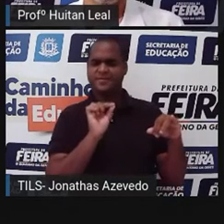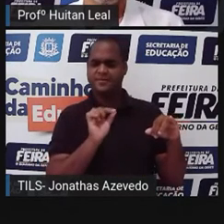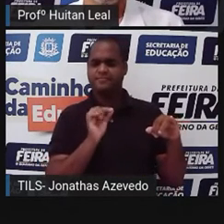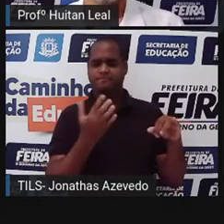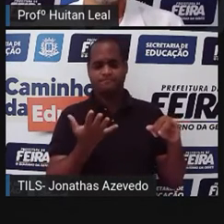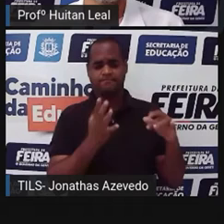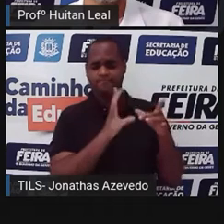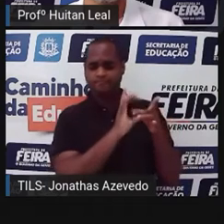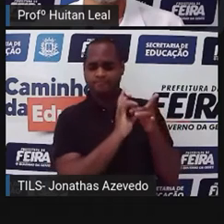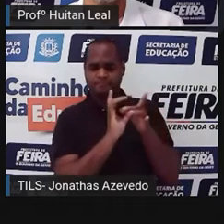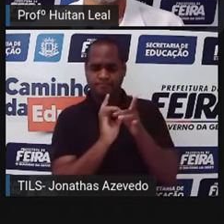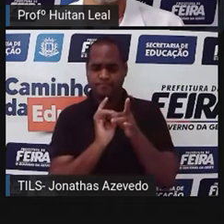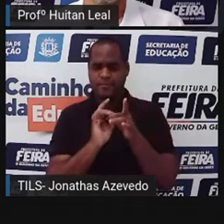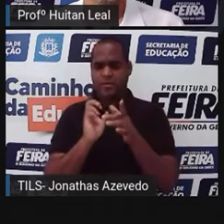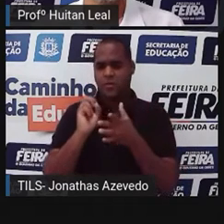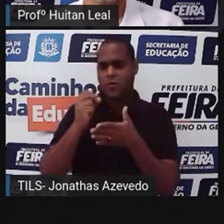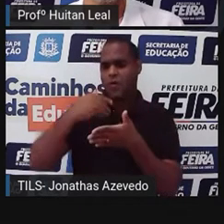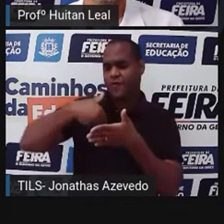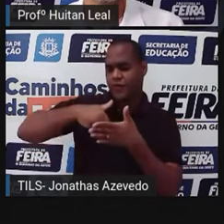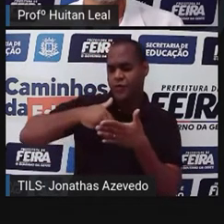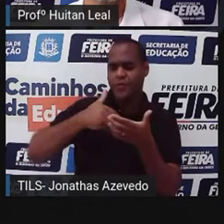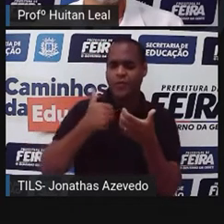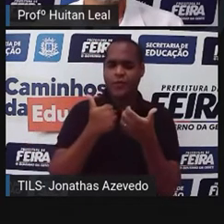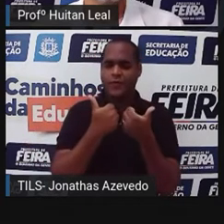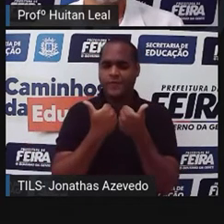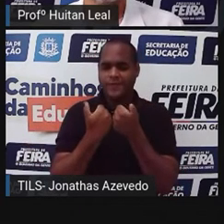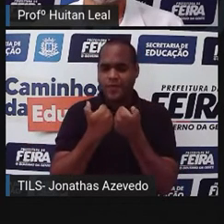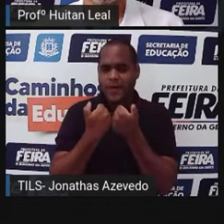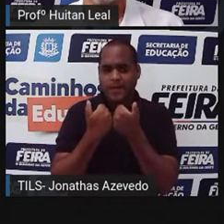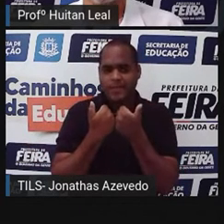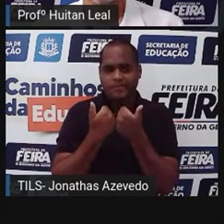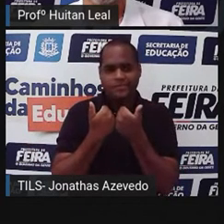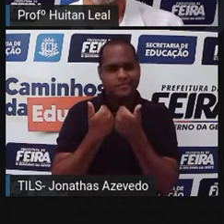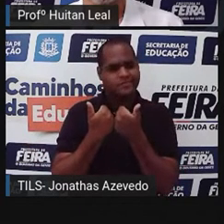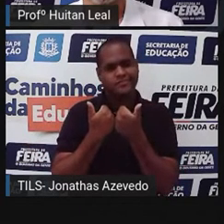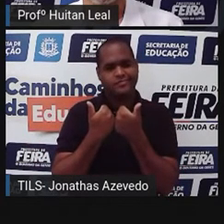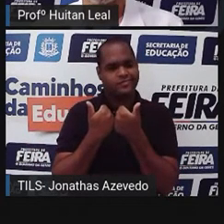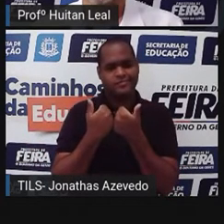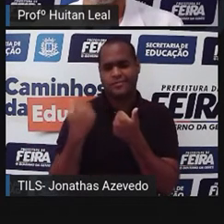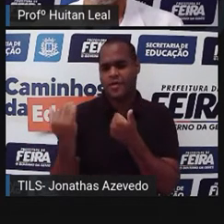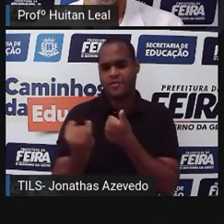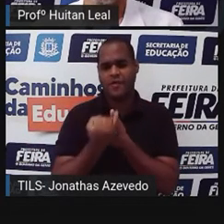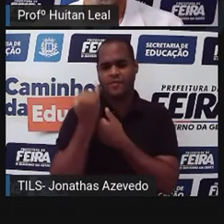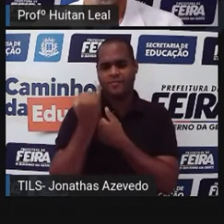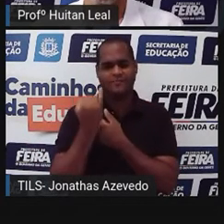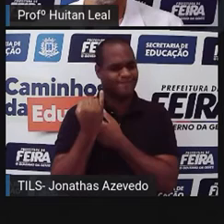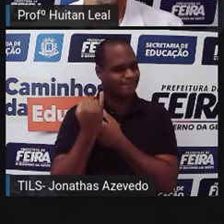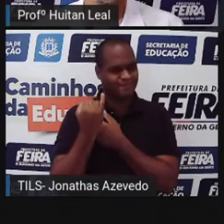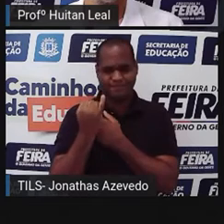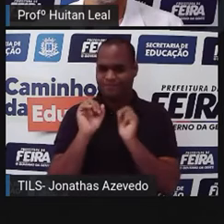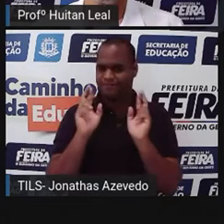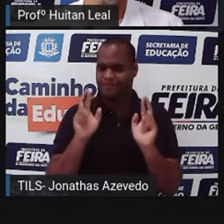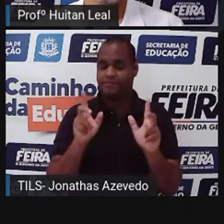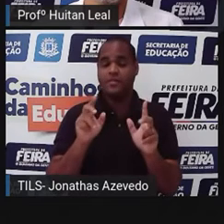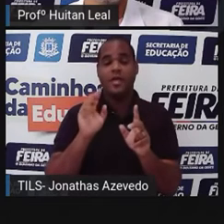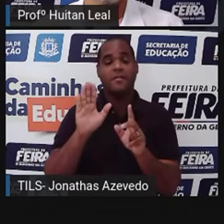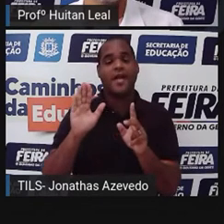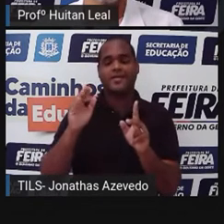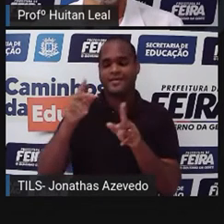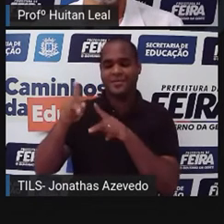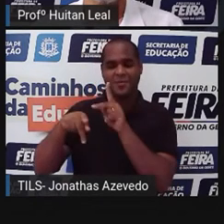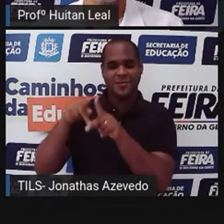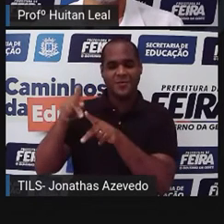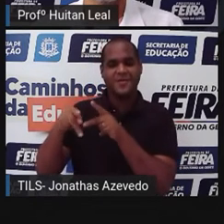relacionada a jogo, a videogames, para mim ela não terá muita importância. mas terá importância para o público-alvo